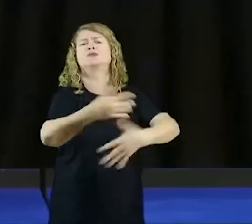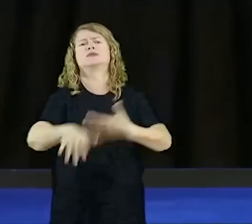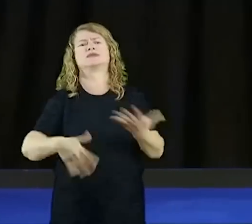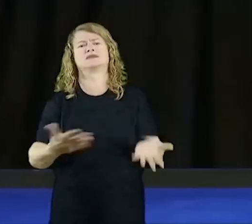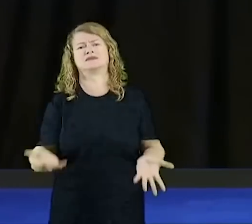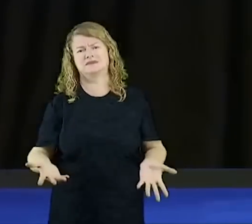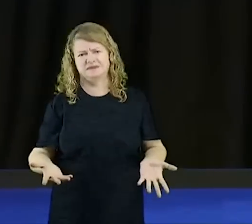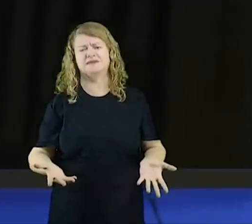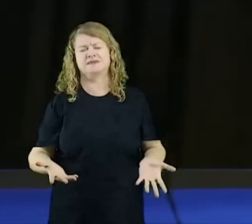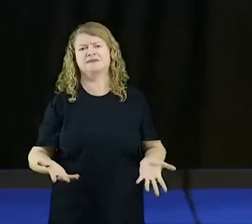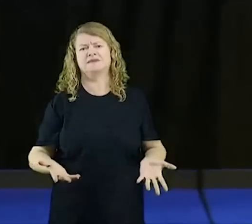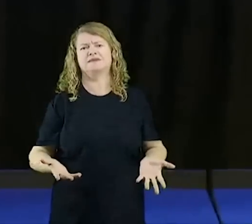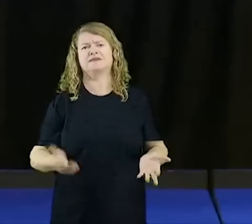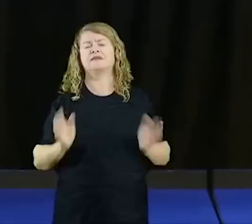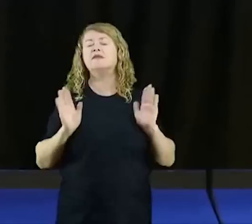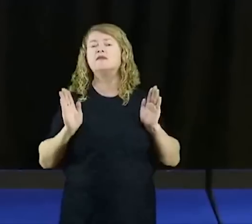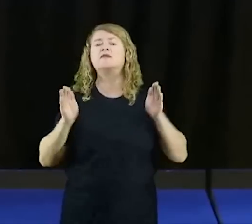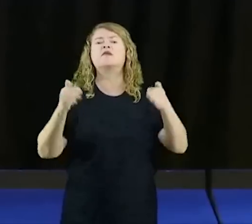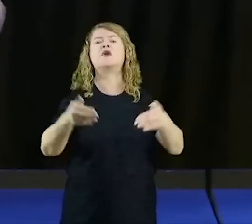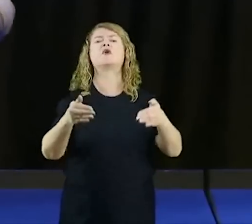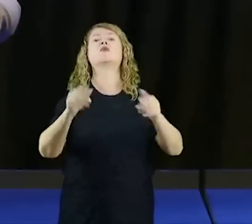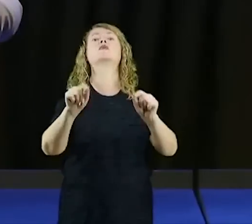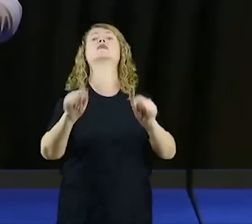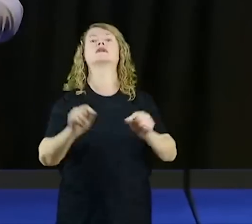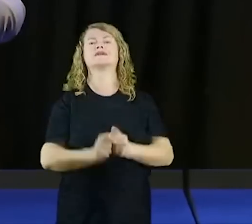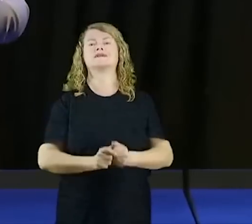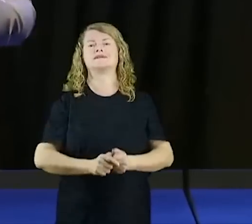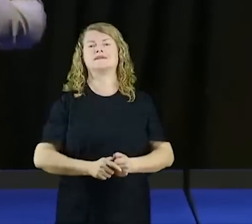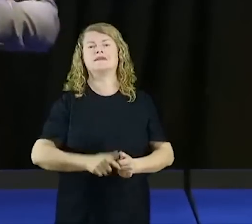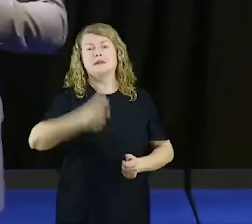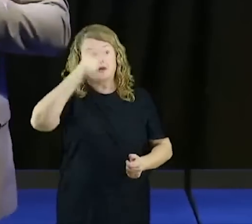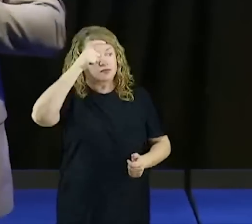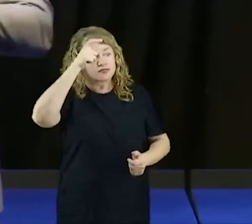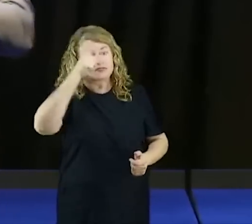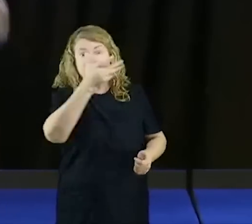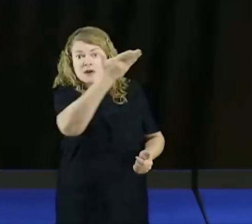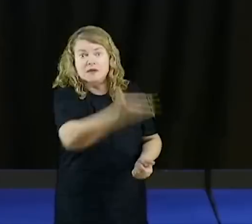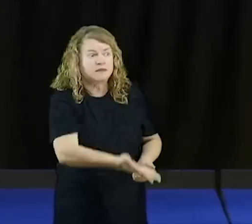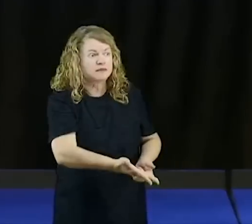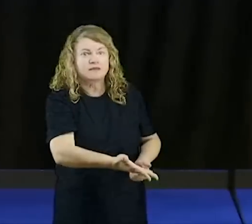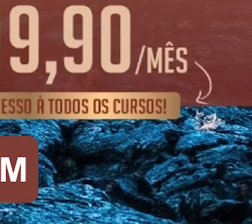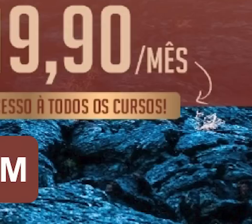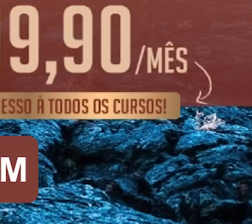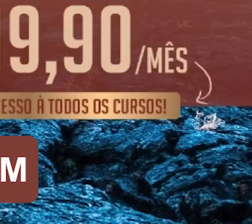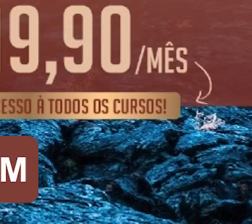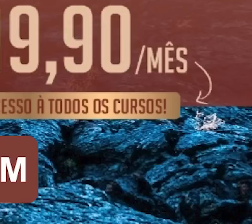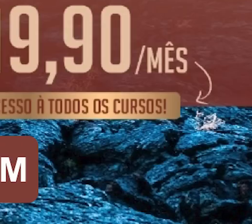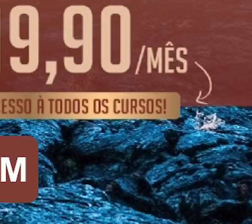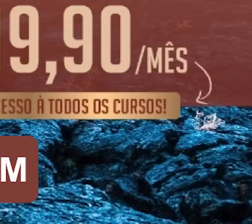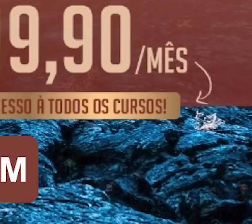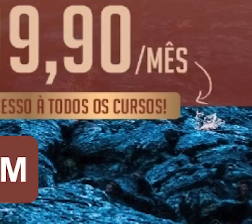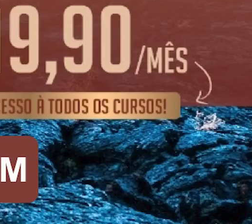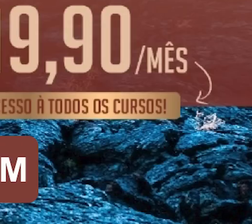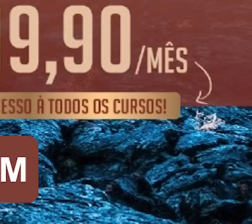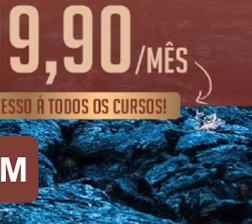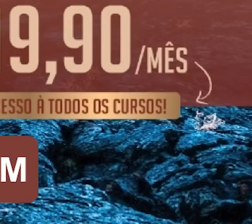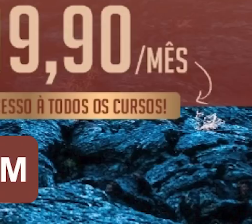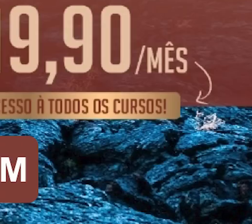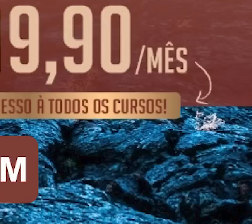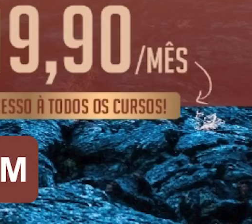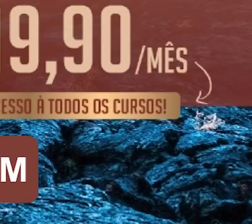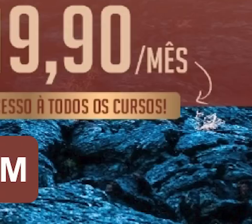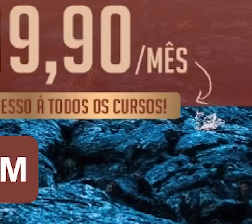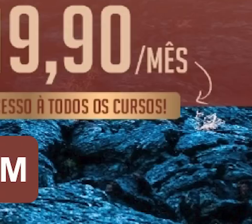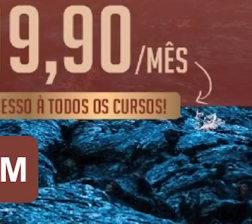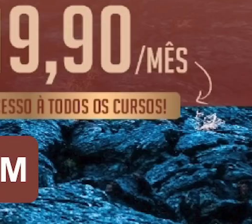Cultos centrados aonde? Na figura de Satanás. Então, a gente precisa compreender que toda libertação vai exigir